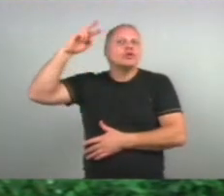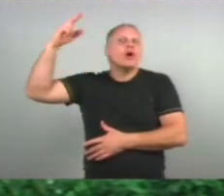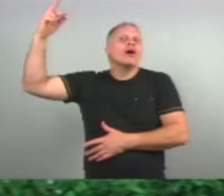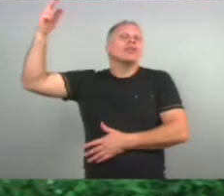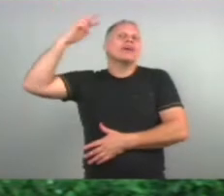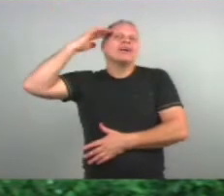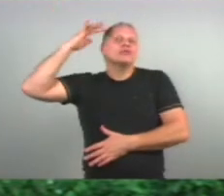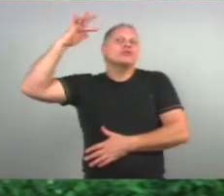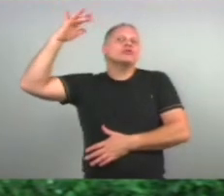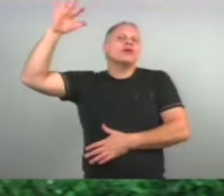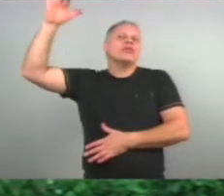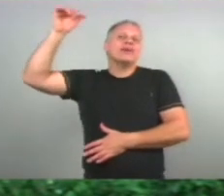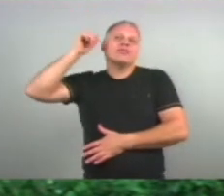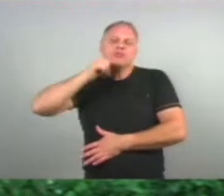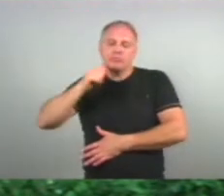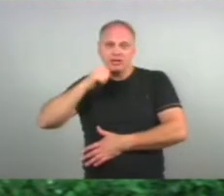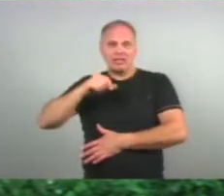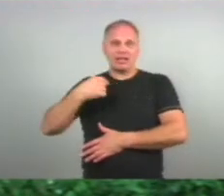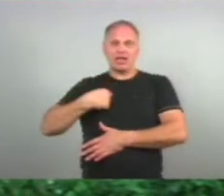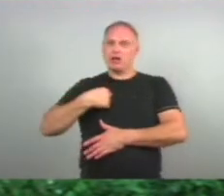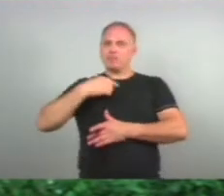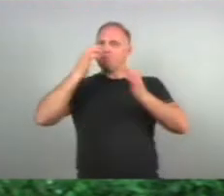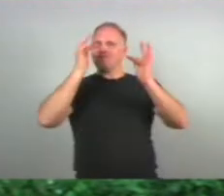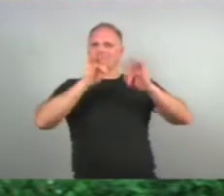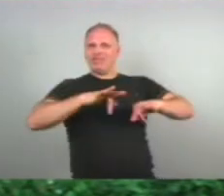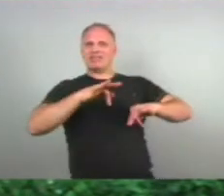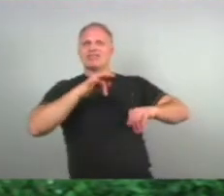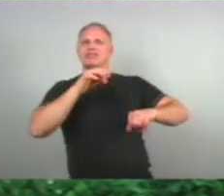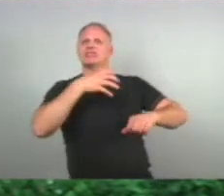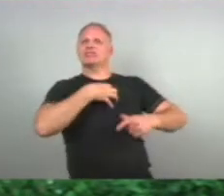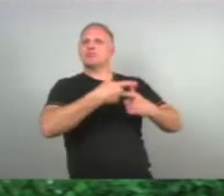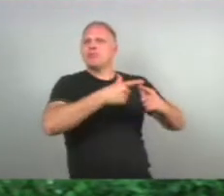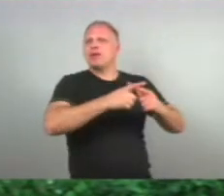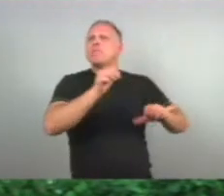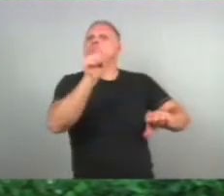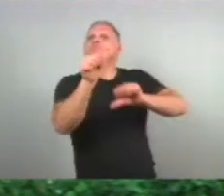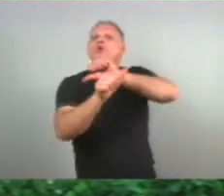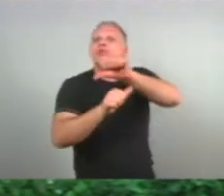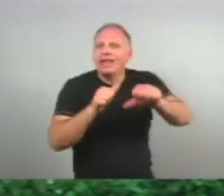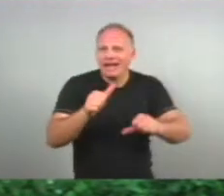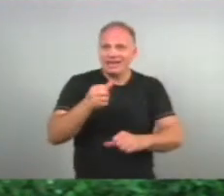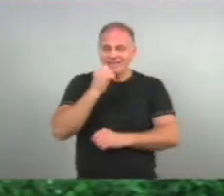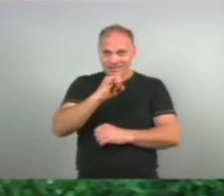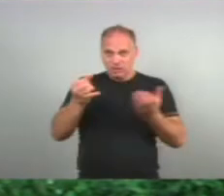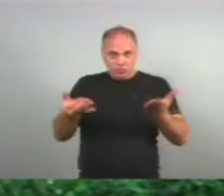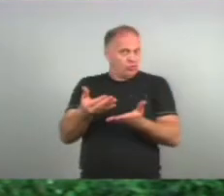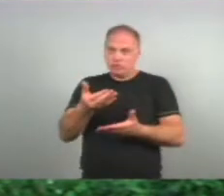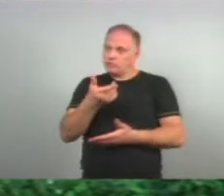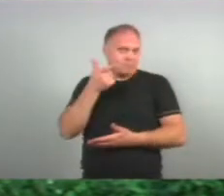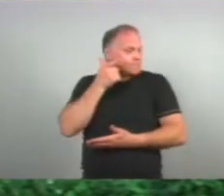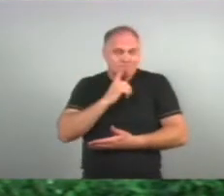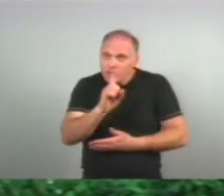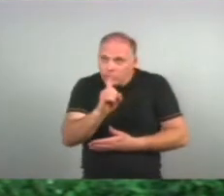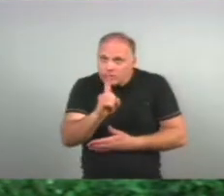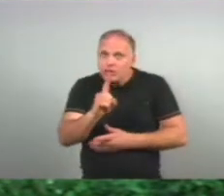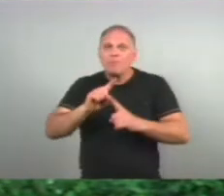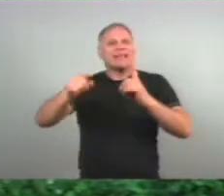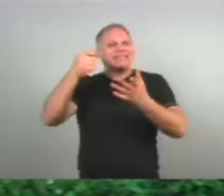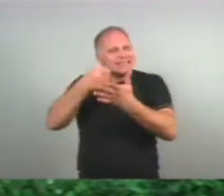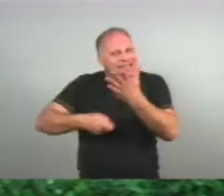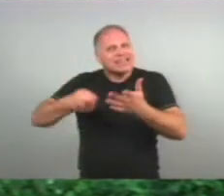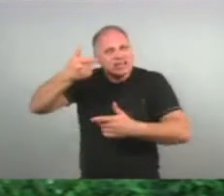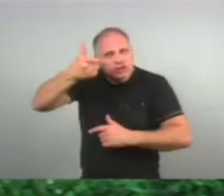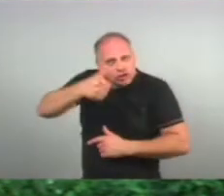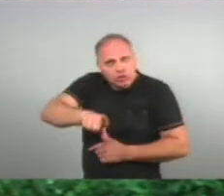Eu vou sair Dessa situação Então Que se hoje Não dá Mas que ela Tente de